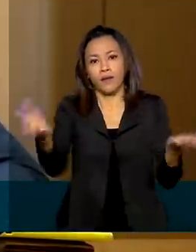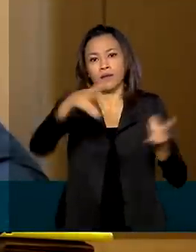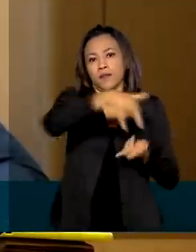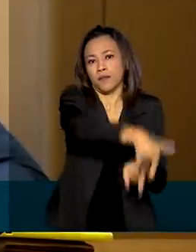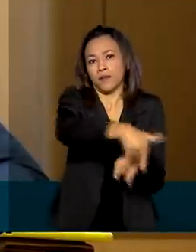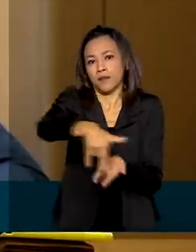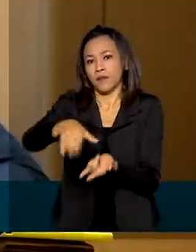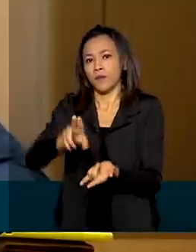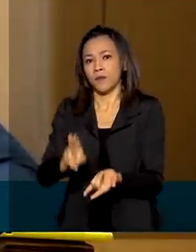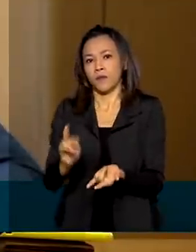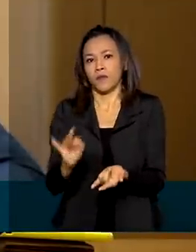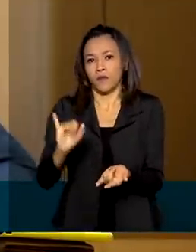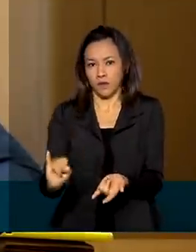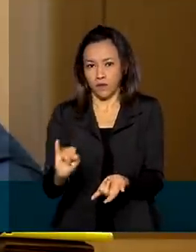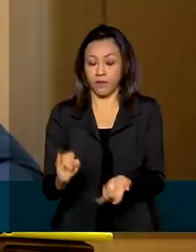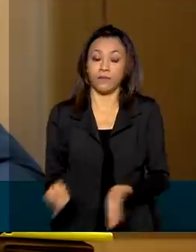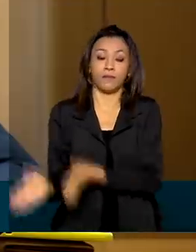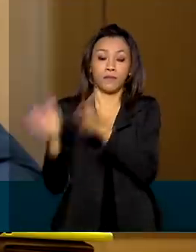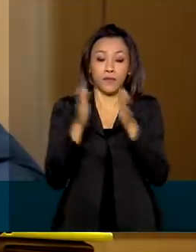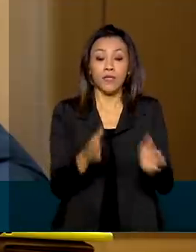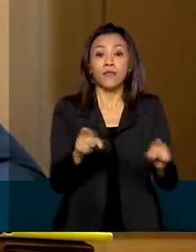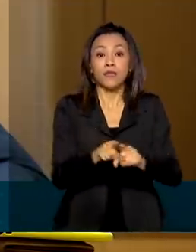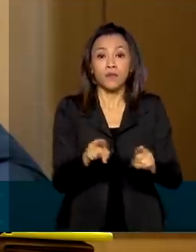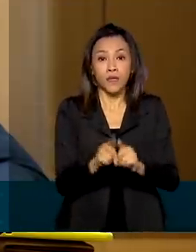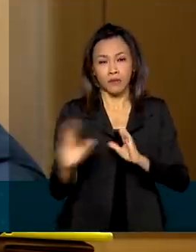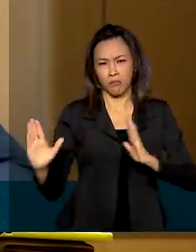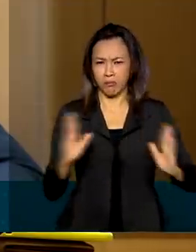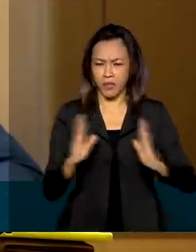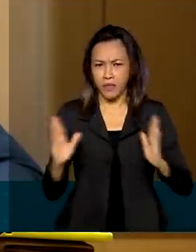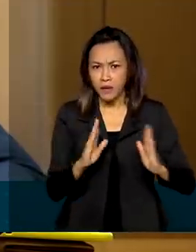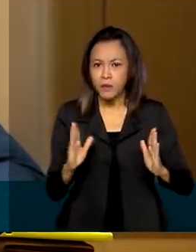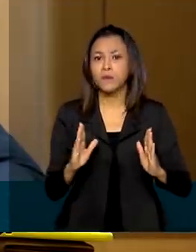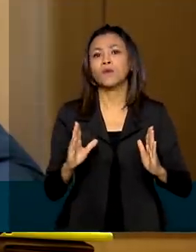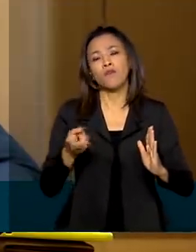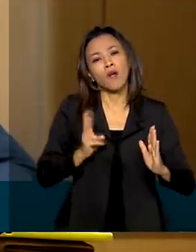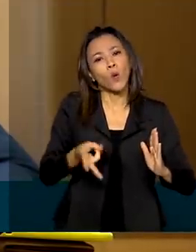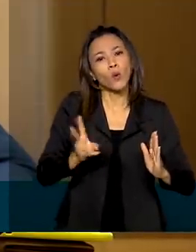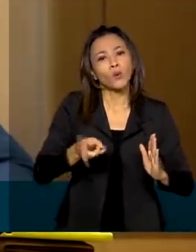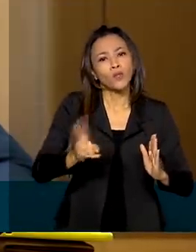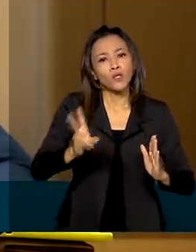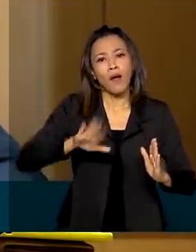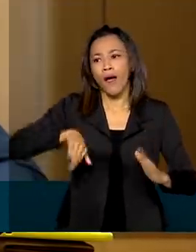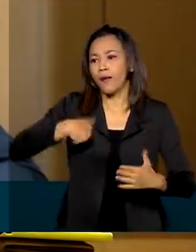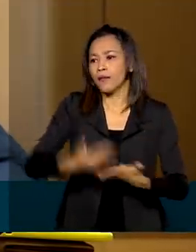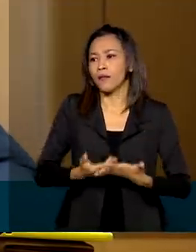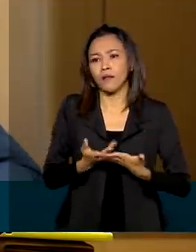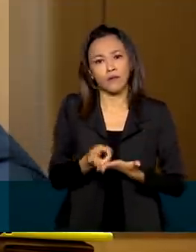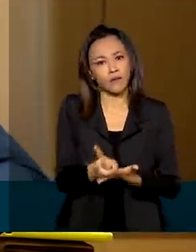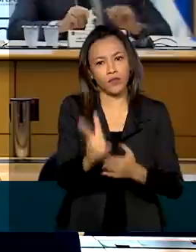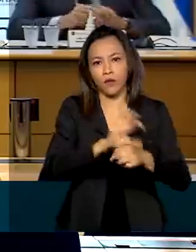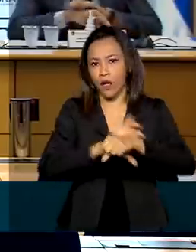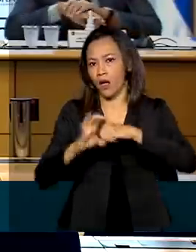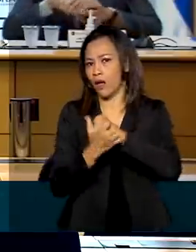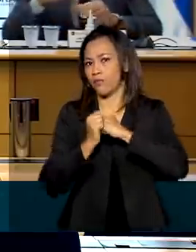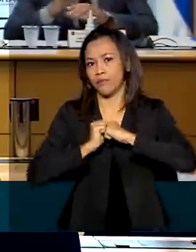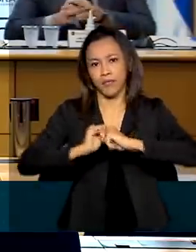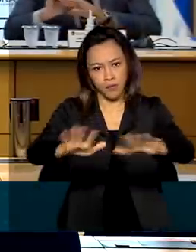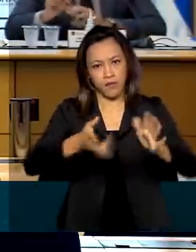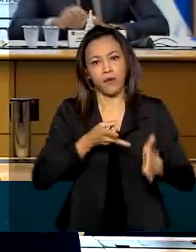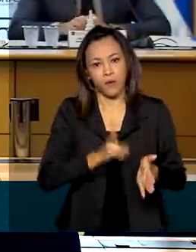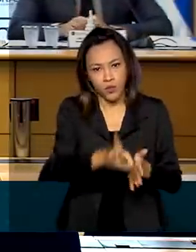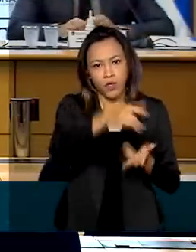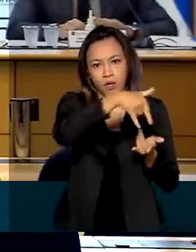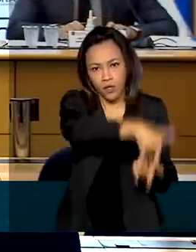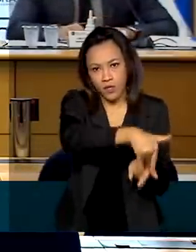autorizações de caráter excepcional e temporário serão mantidas enquanto perdurar a situação de calamidade pública no Brasil. O Ministério da